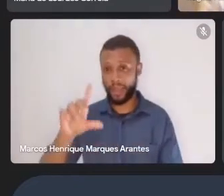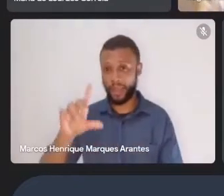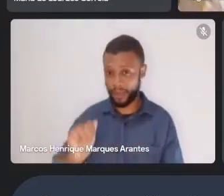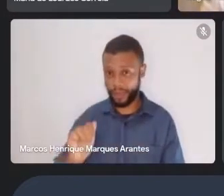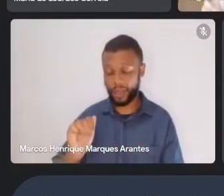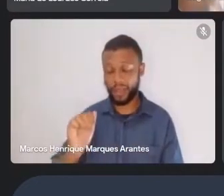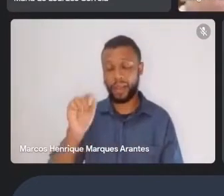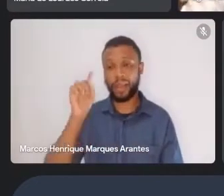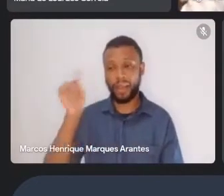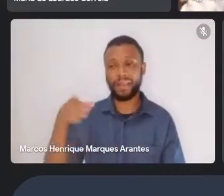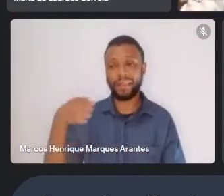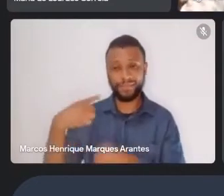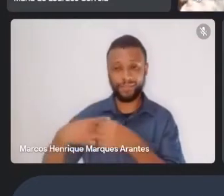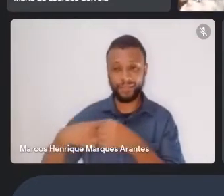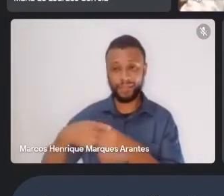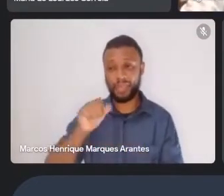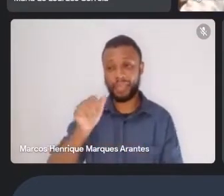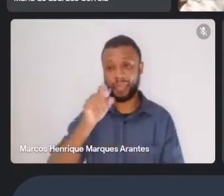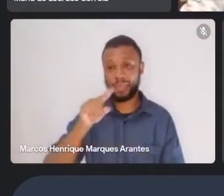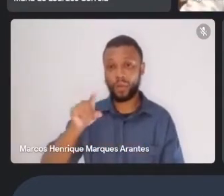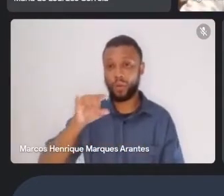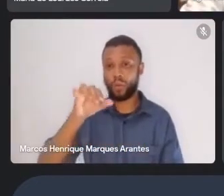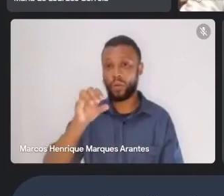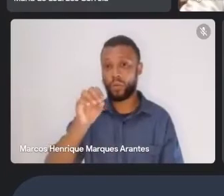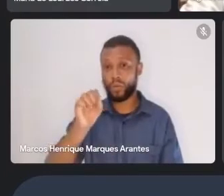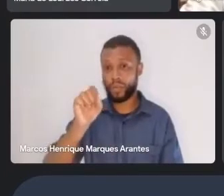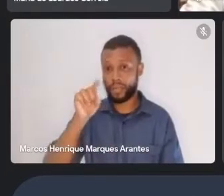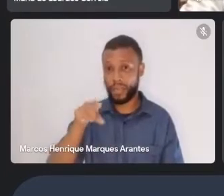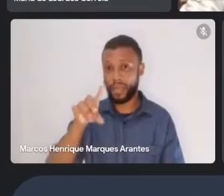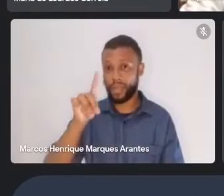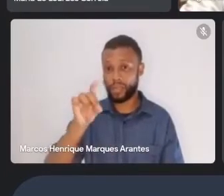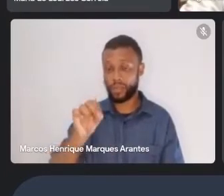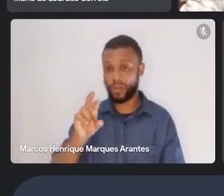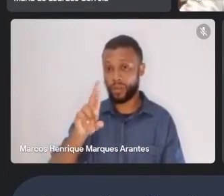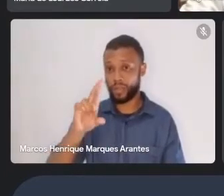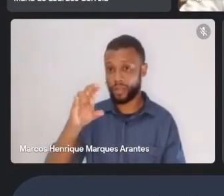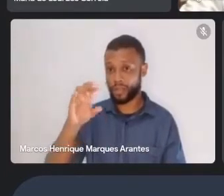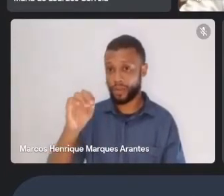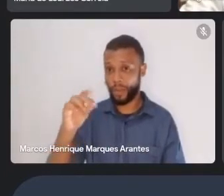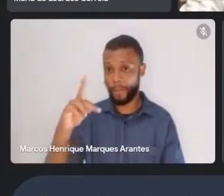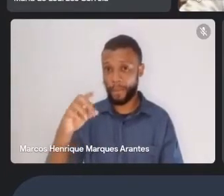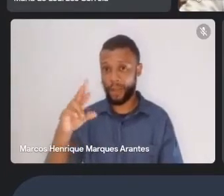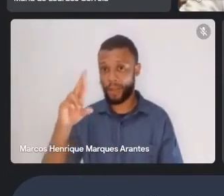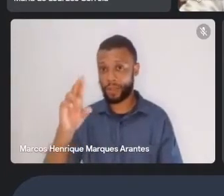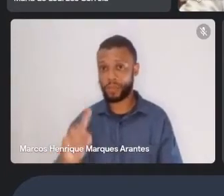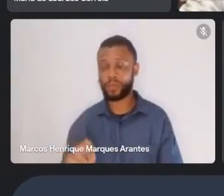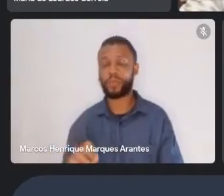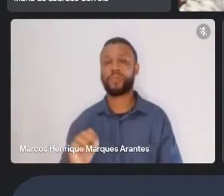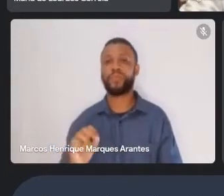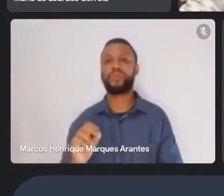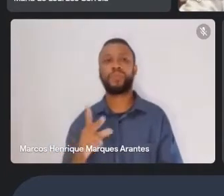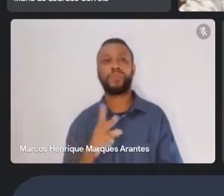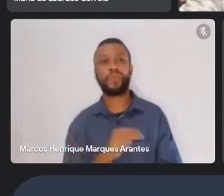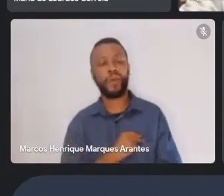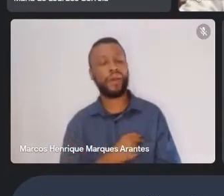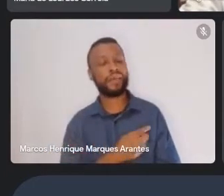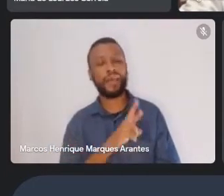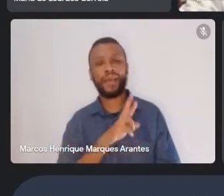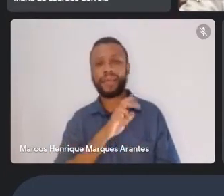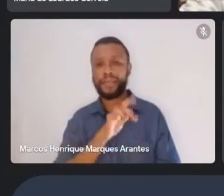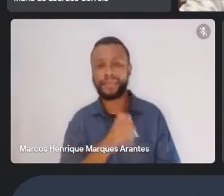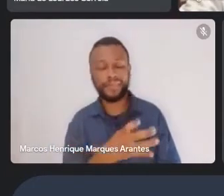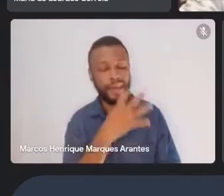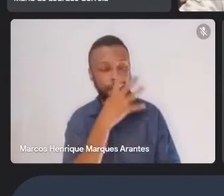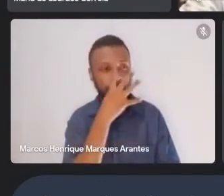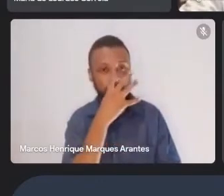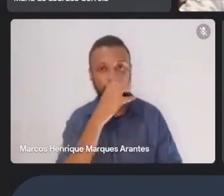do Rio Pardo. Ela diz assim, Regina, obrigada. Suas análises sempre surpreendendo sobre Euclides